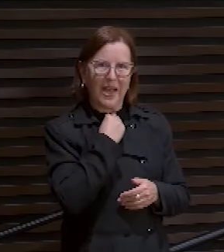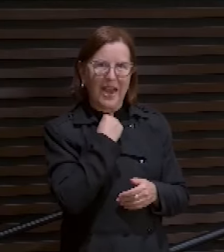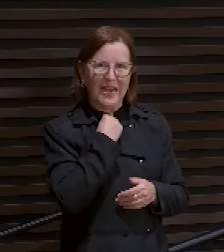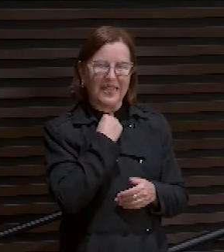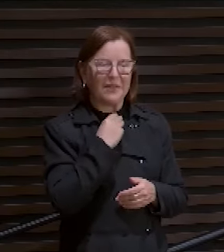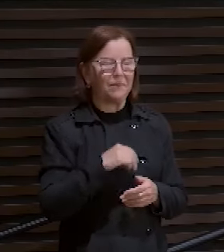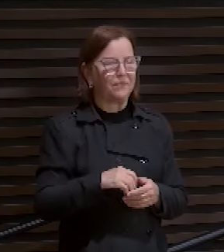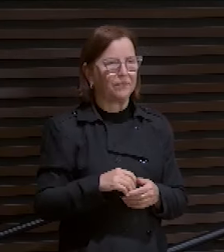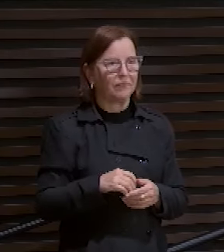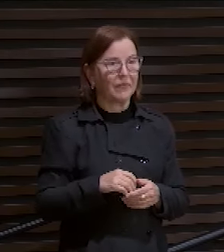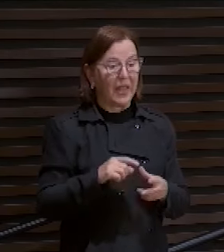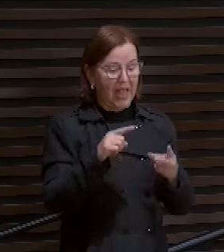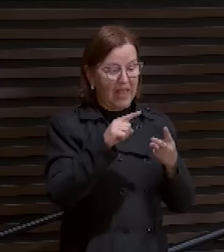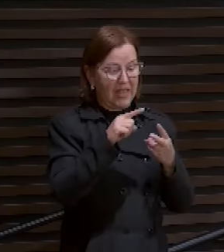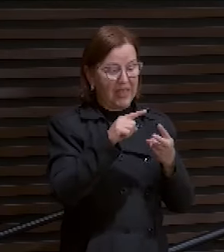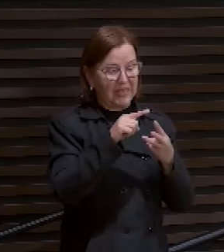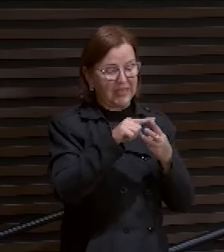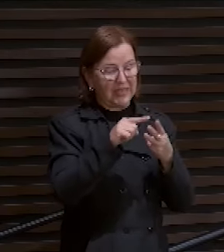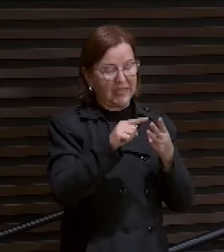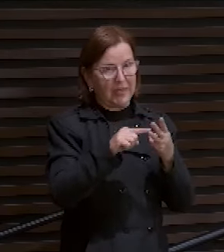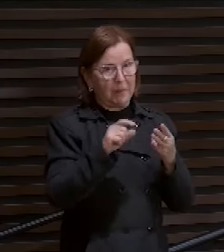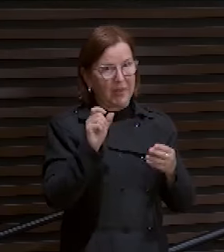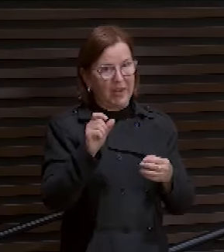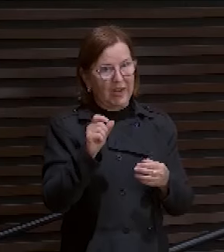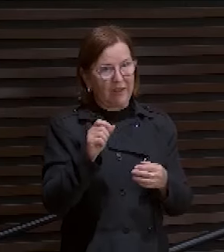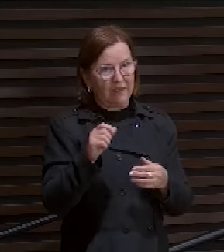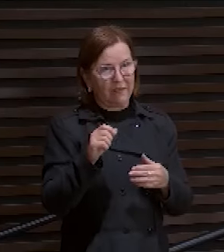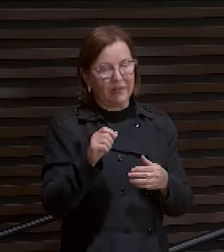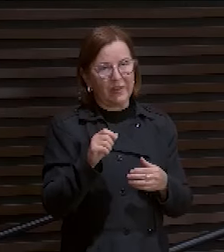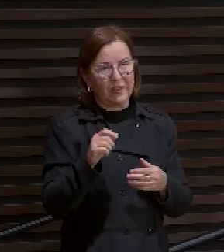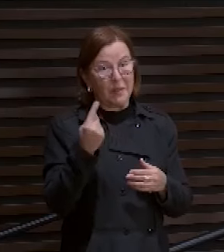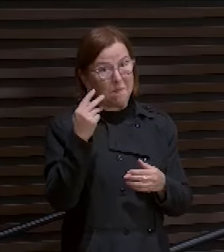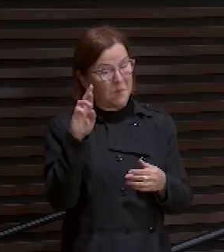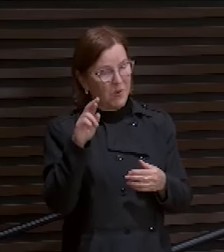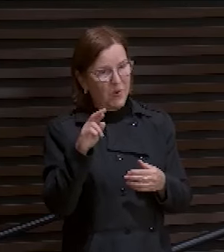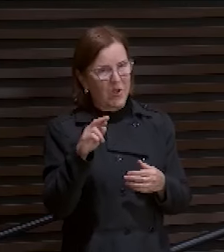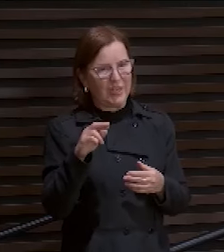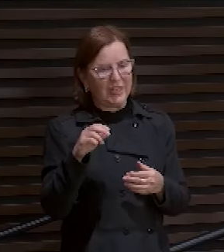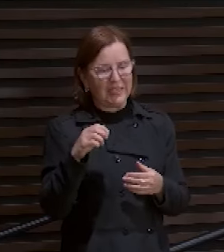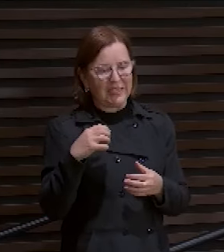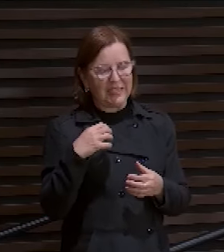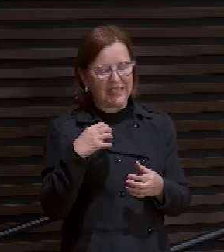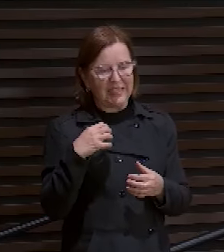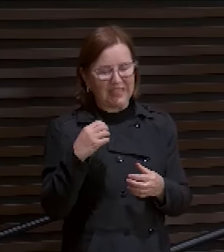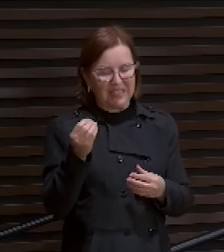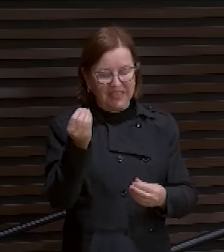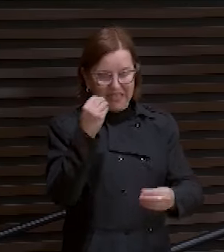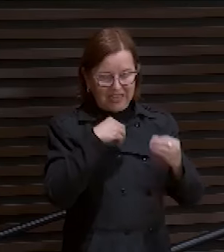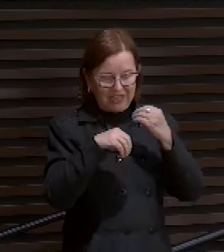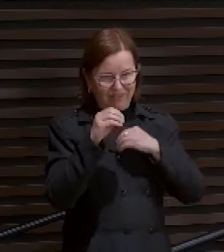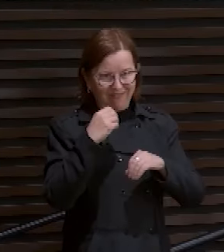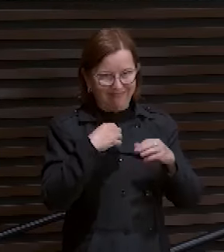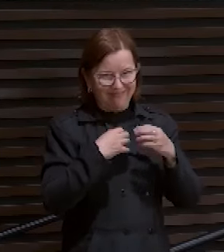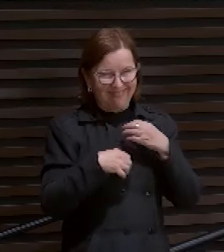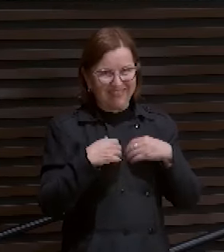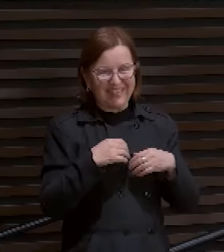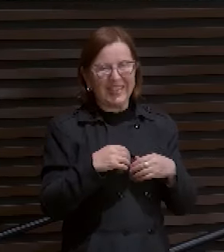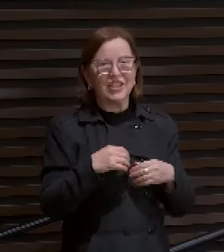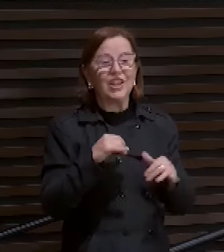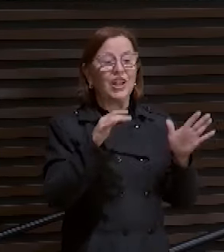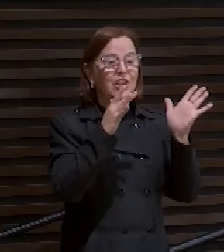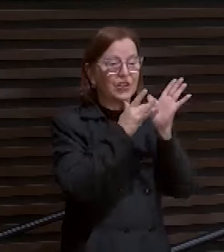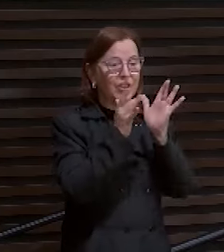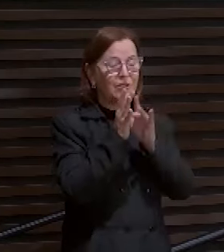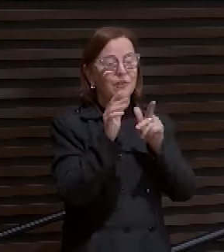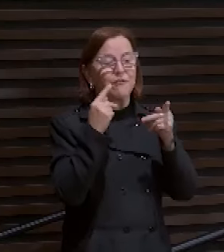pesadas na língua grega para a ansiedade. Jesus falou para uma mulher. Olha. Isso não quer dizer